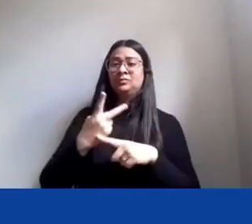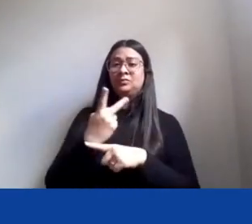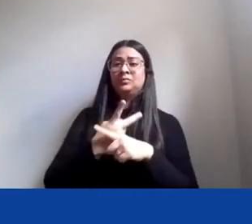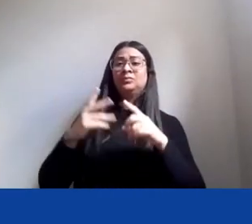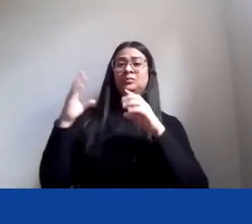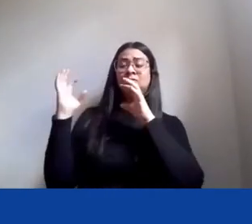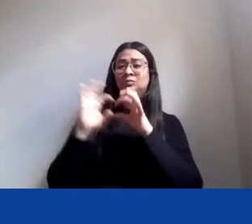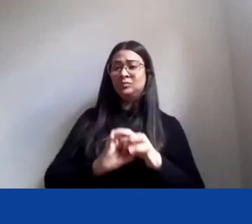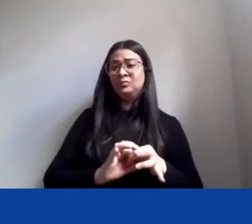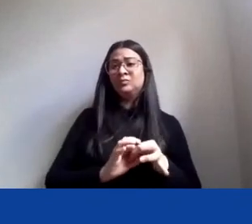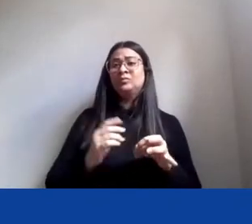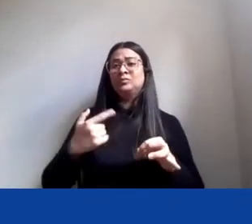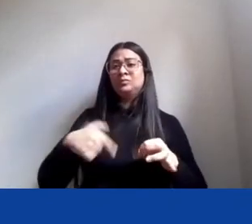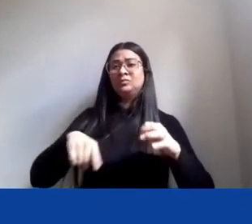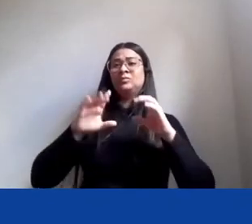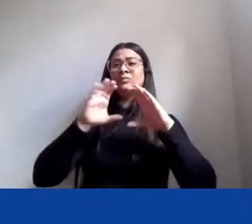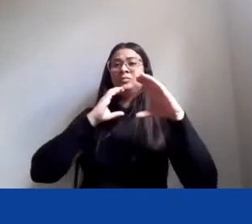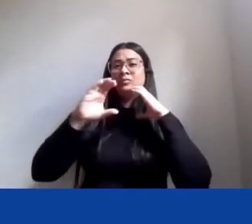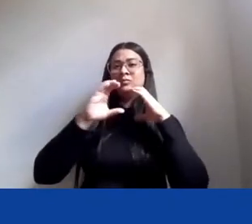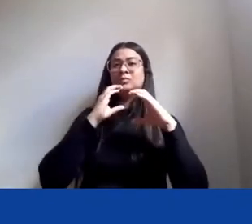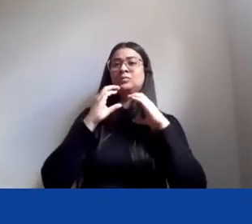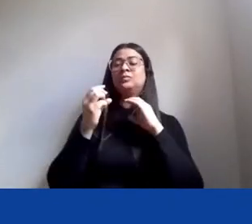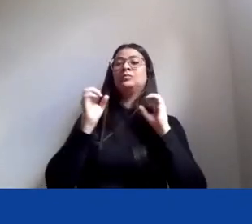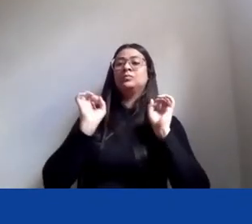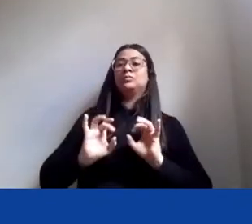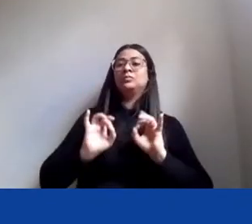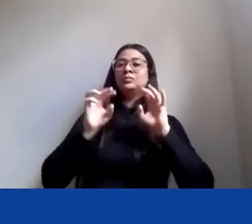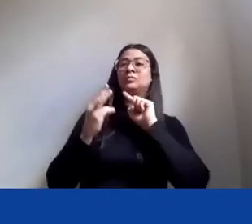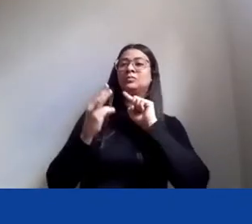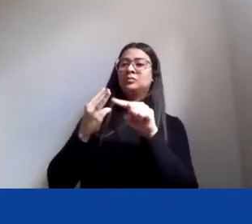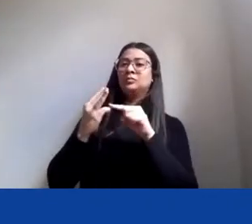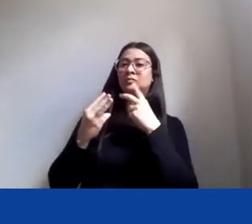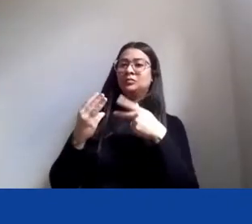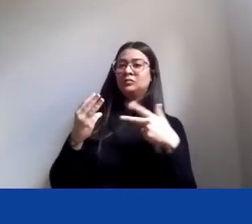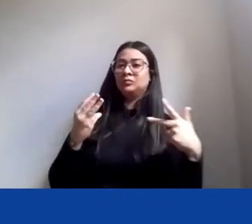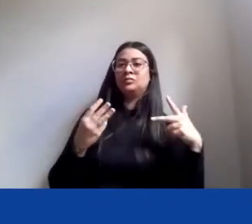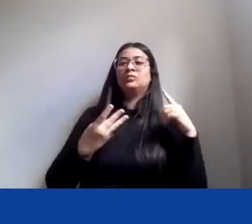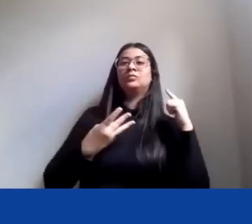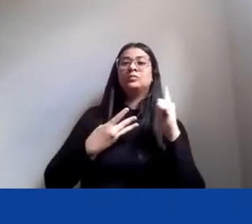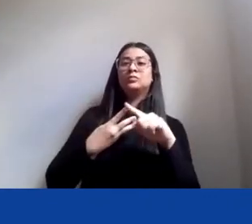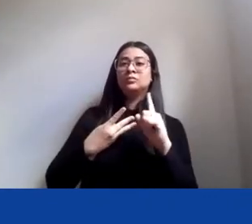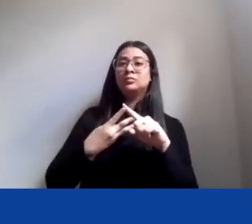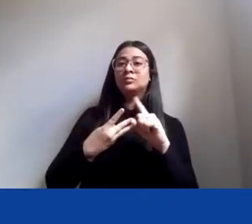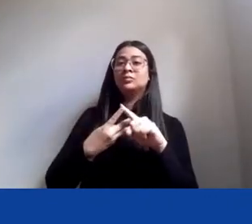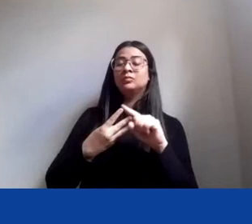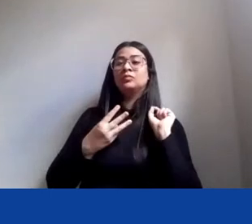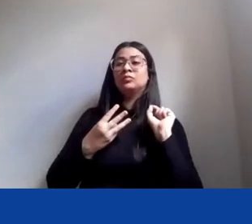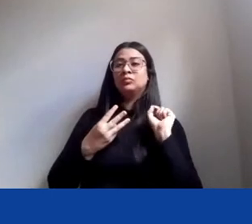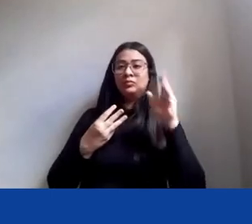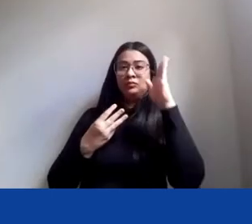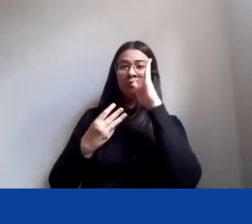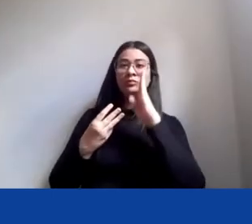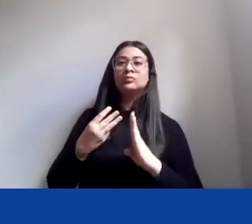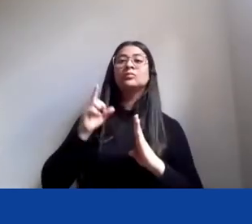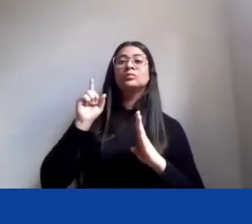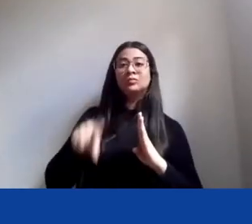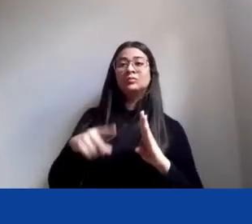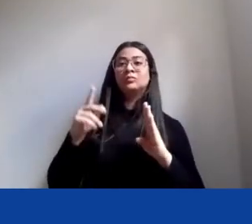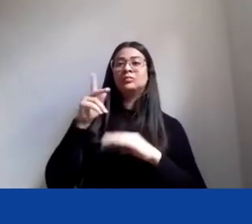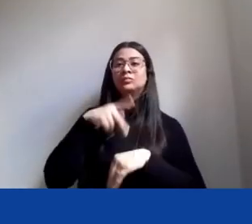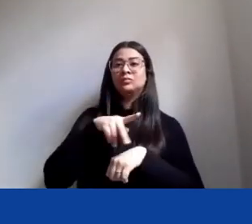gostaria de destacar três pressupostos, né, o primeiro deles é o de que o Brasil é um país